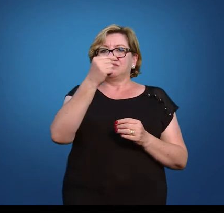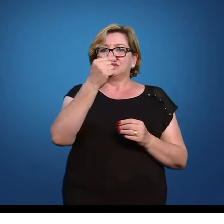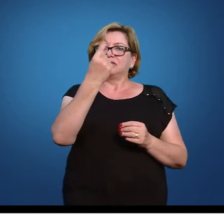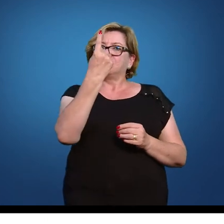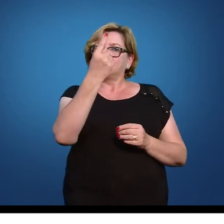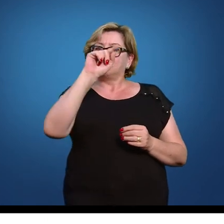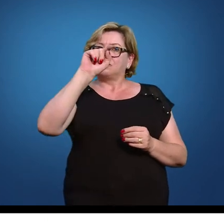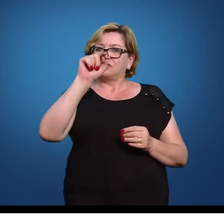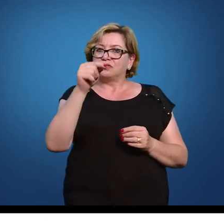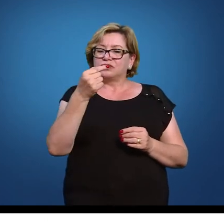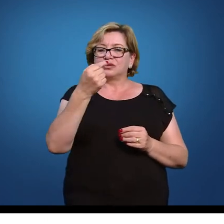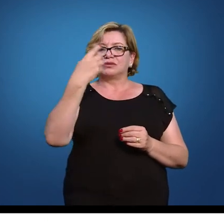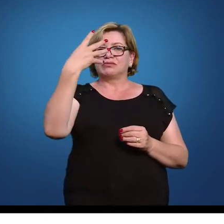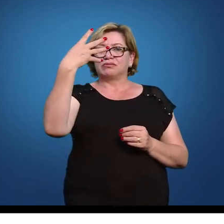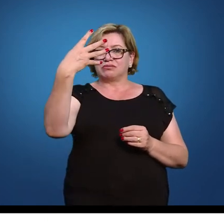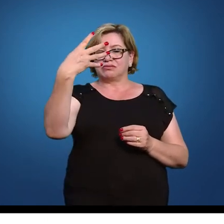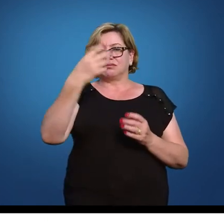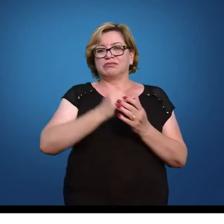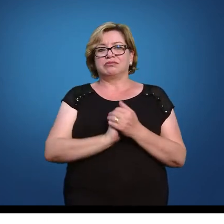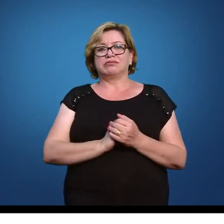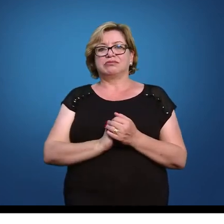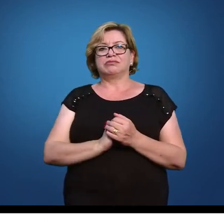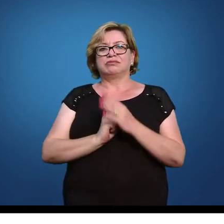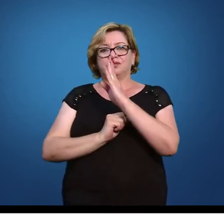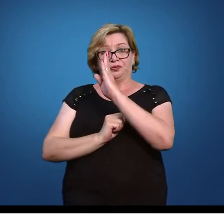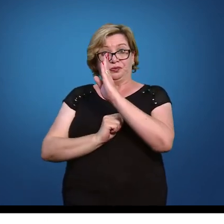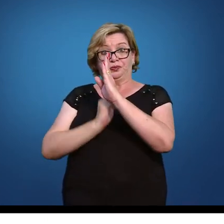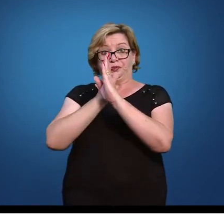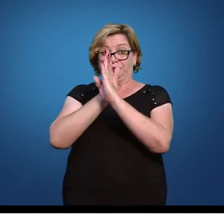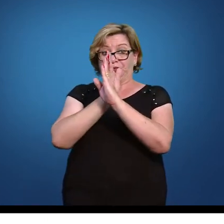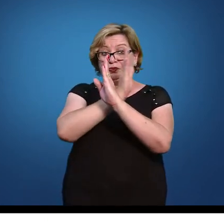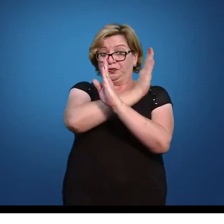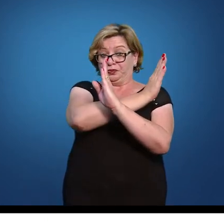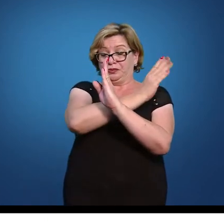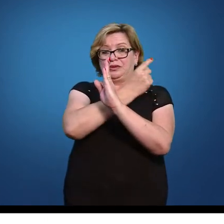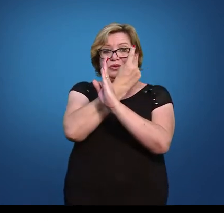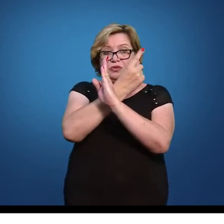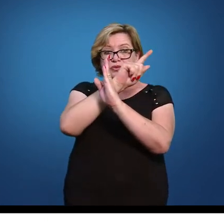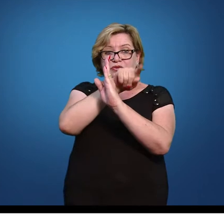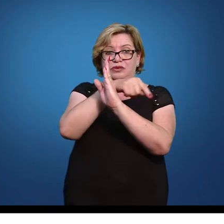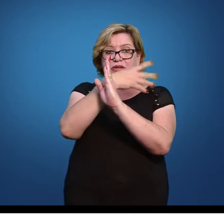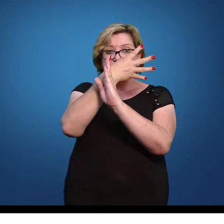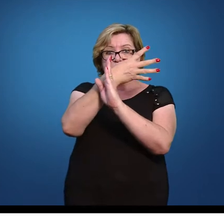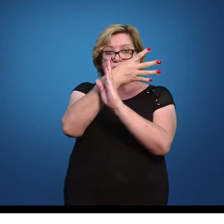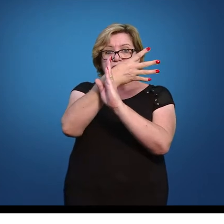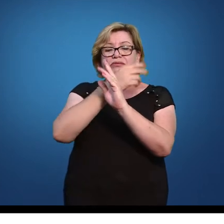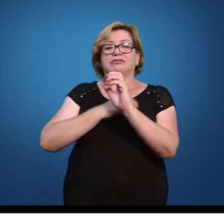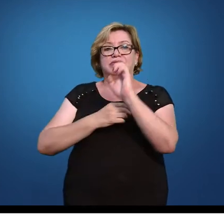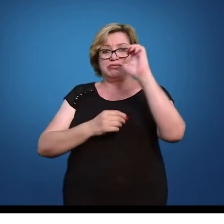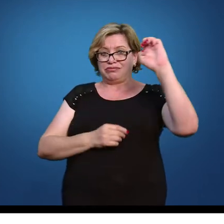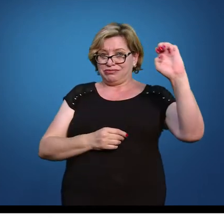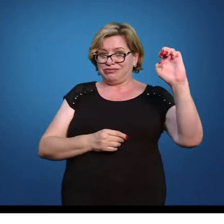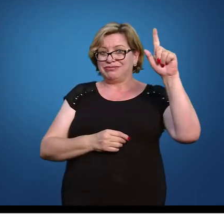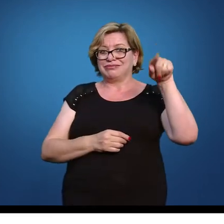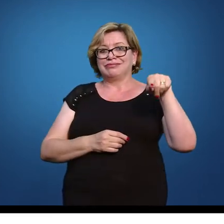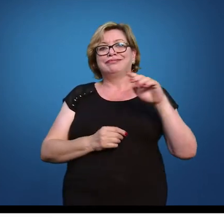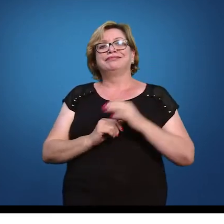menos 1,4 então menos 1,4 obviamente também vai estar à esquerda